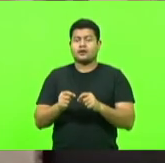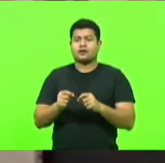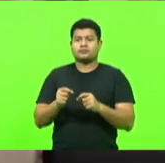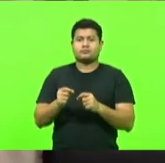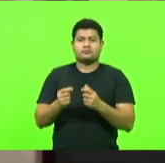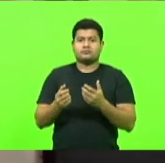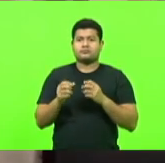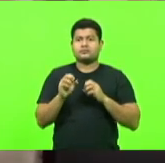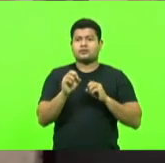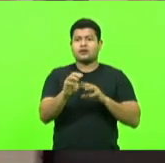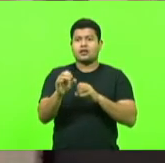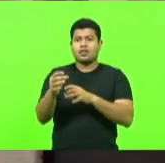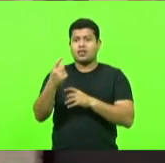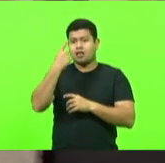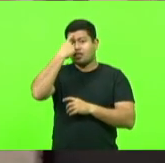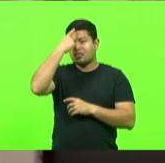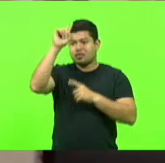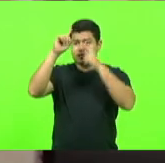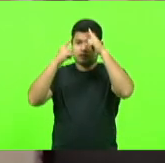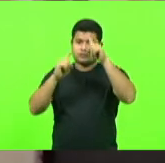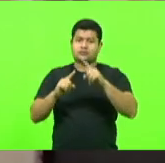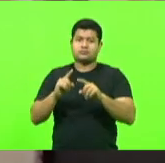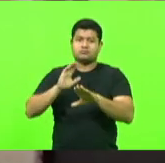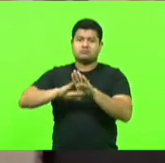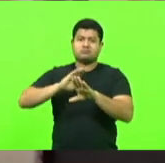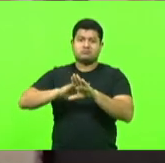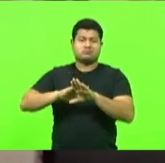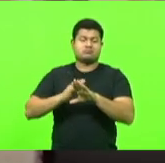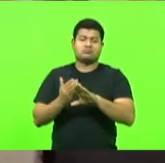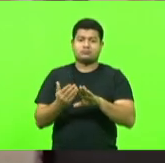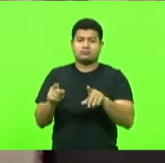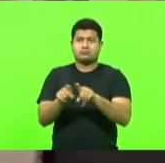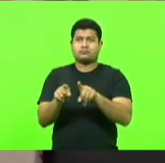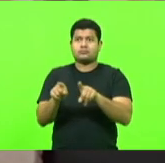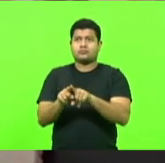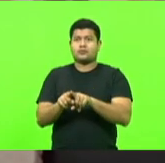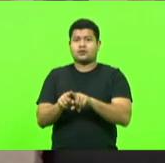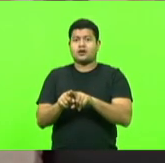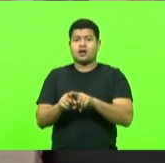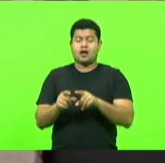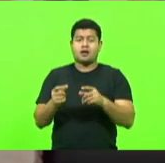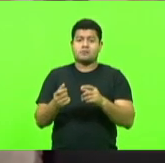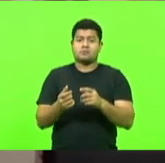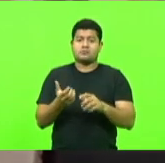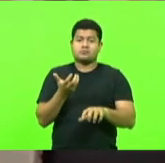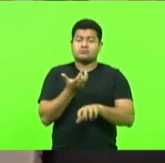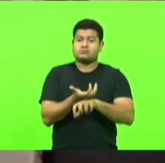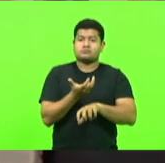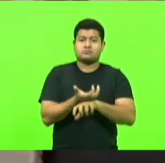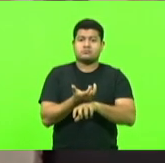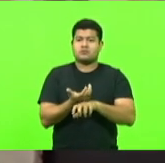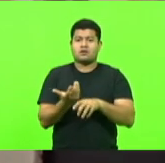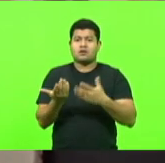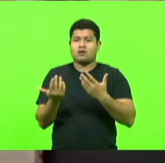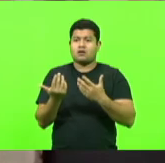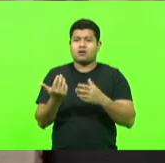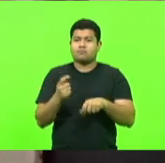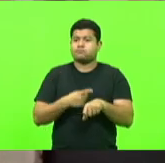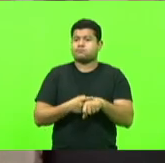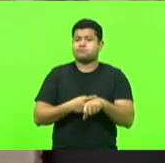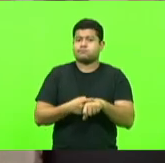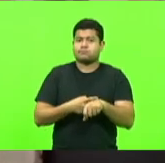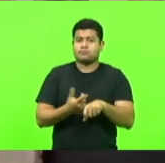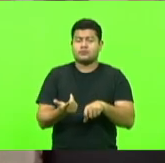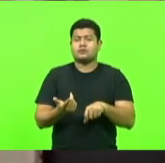ideológicas e também para passar conteúdo na minha concepção obsceno, erótico, enfim, conteúdo